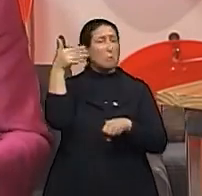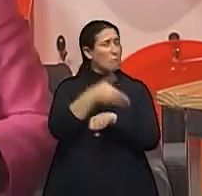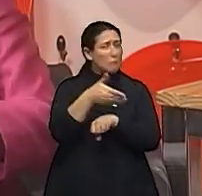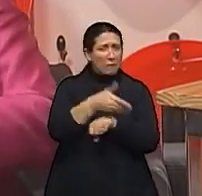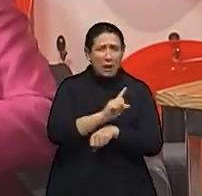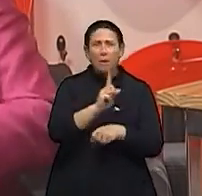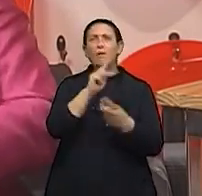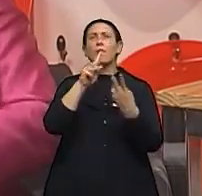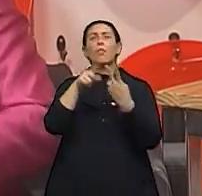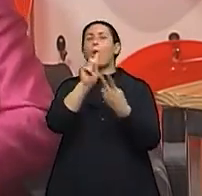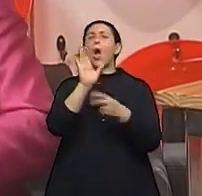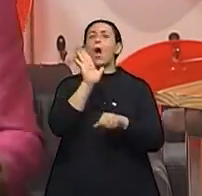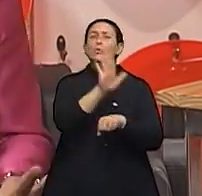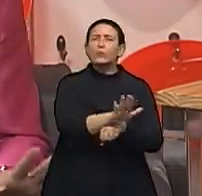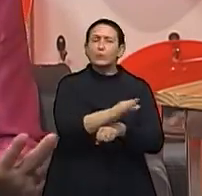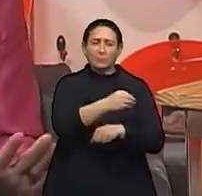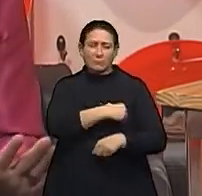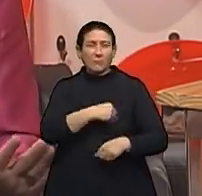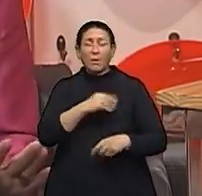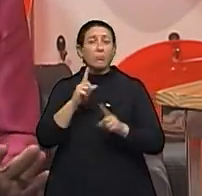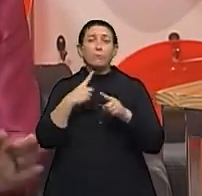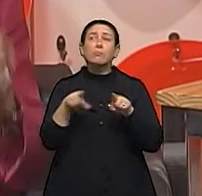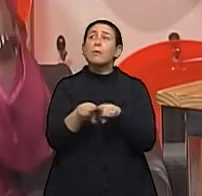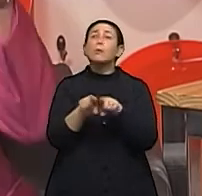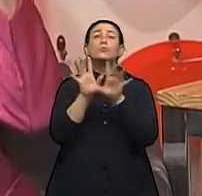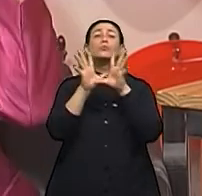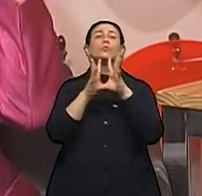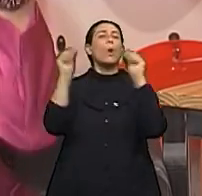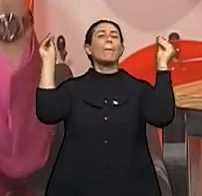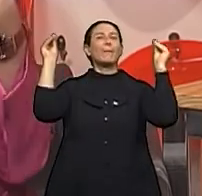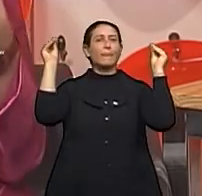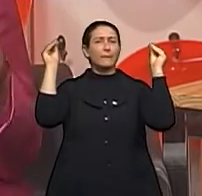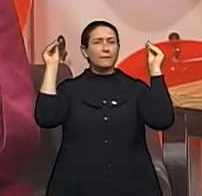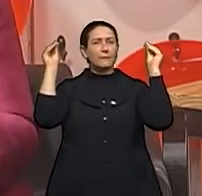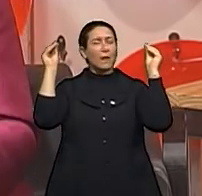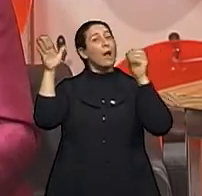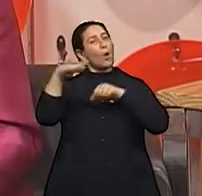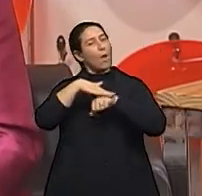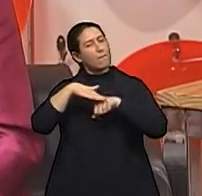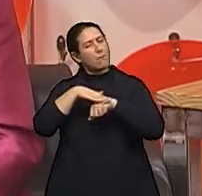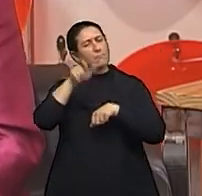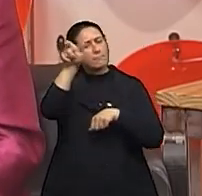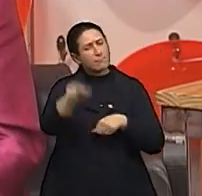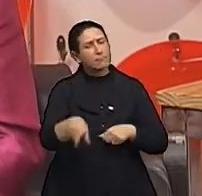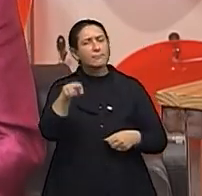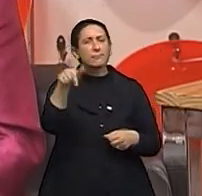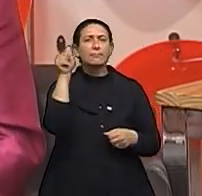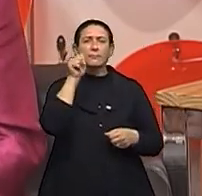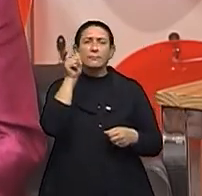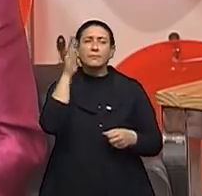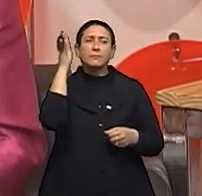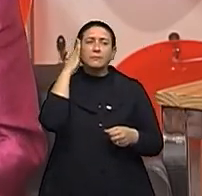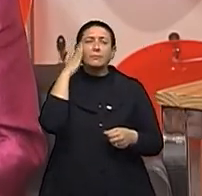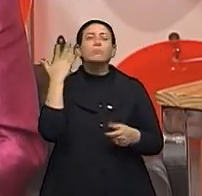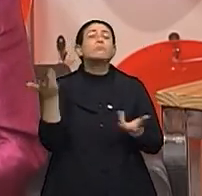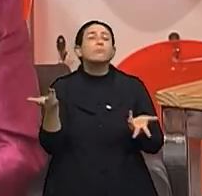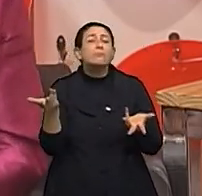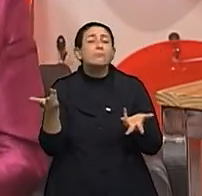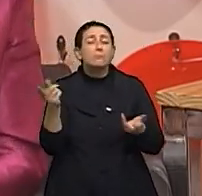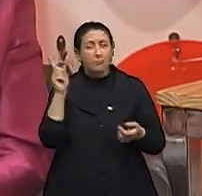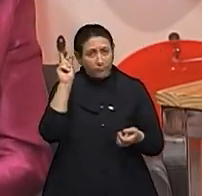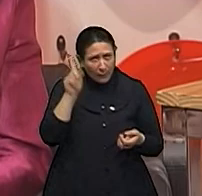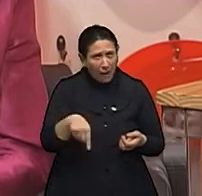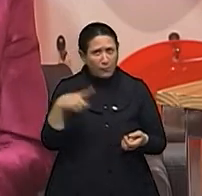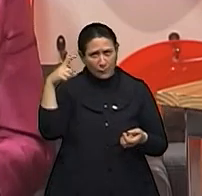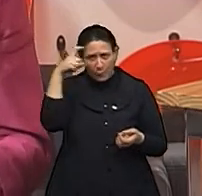curativos e sumiram. Então, e aí a gente fala com os pacientes e a gente vê que é uma